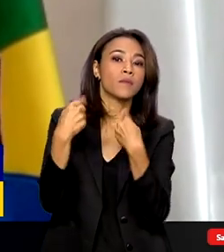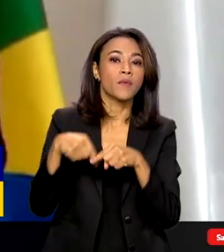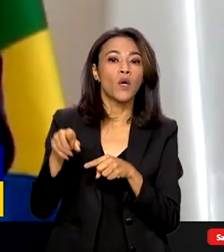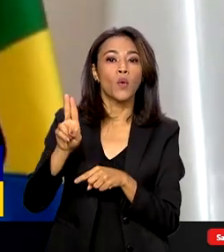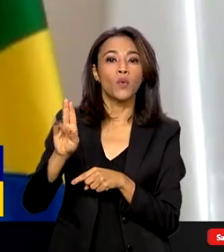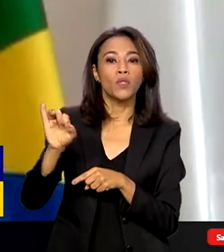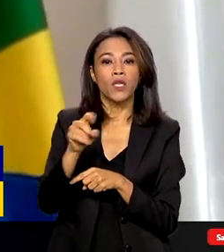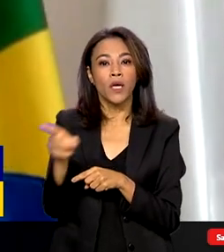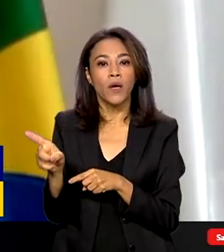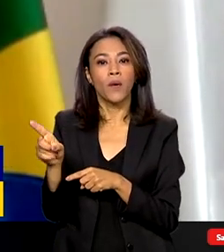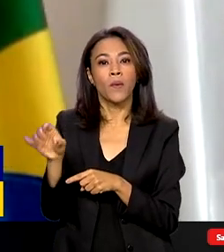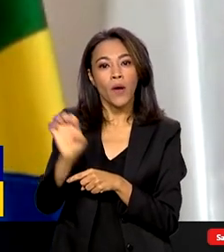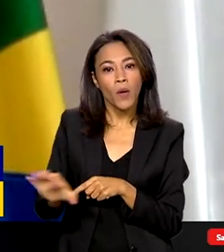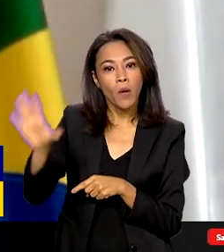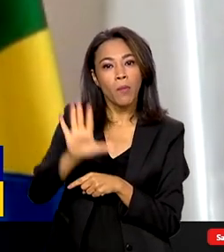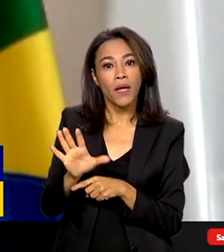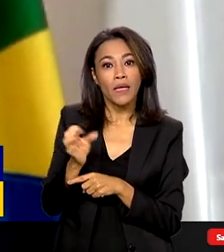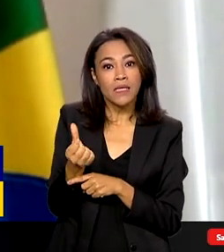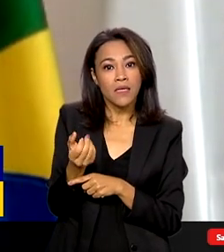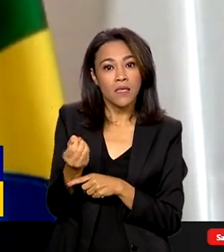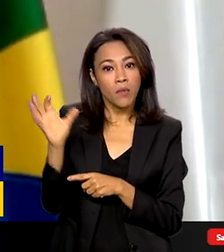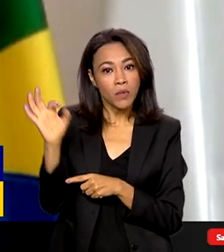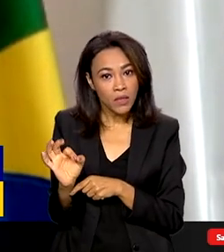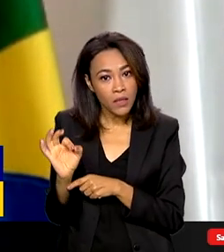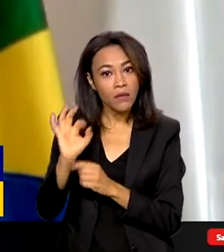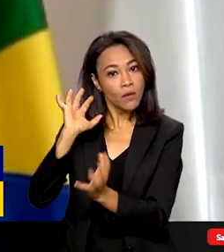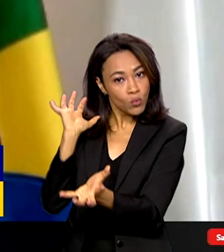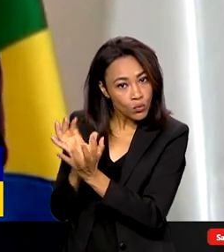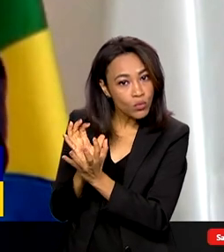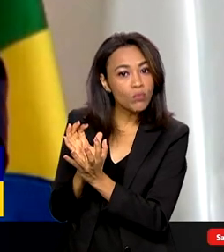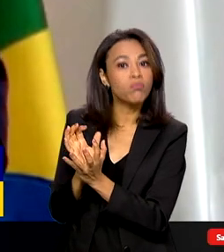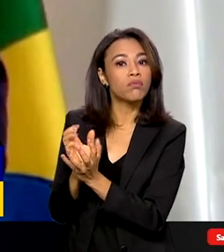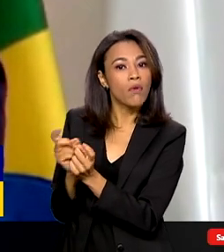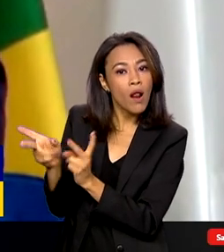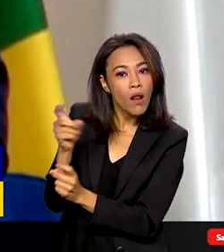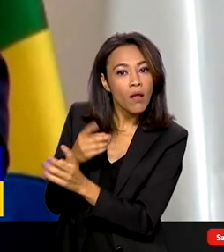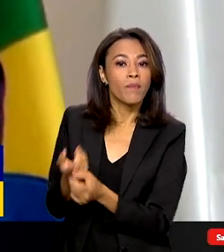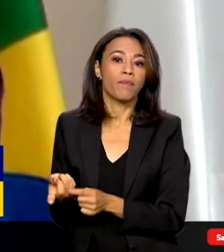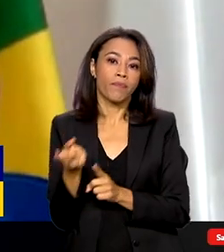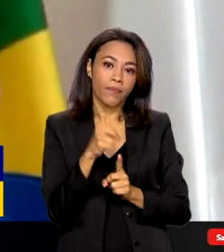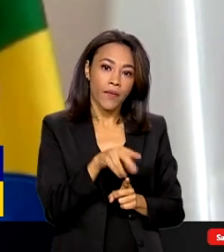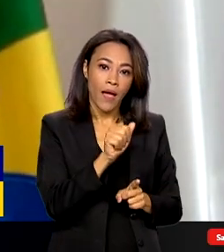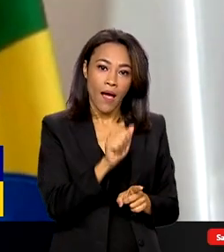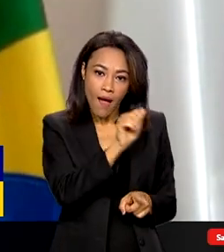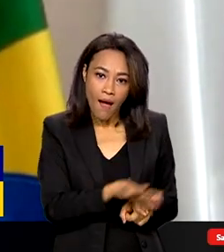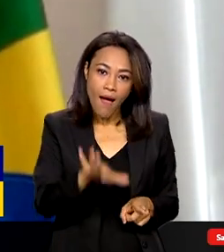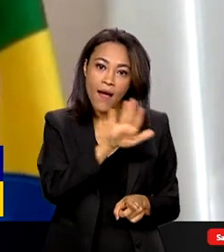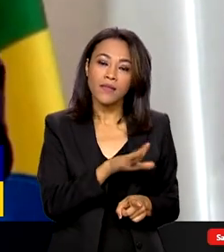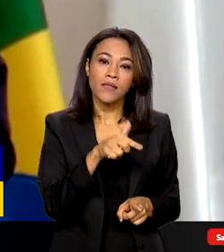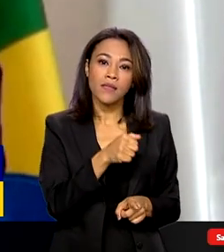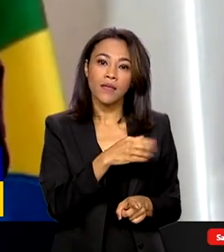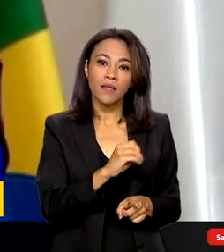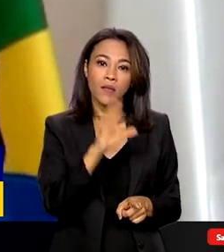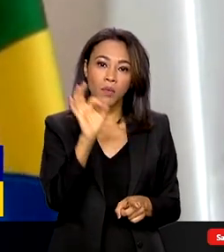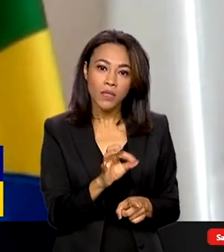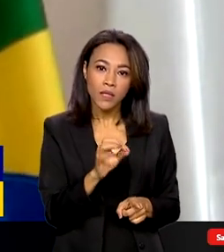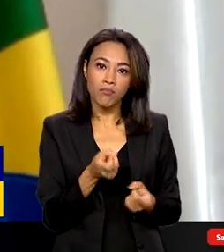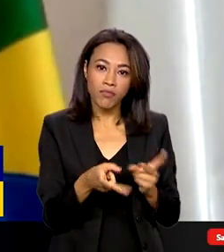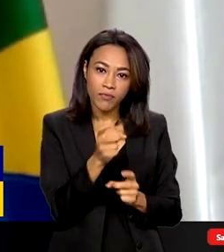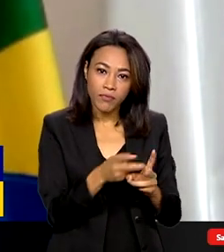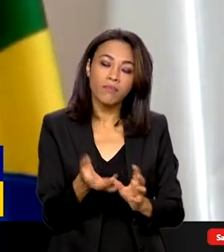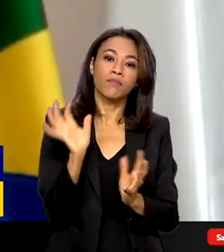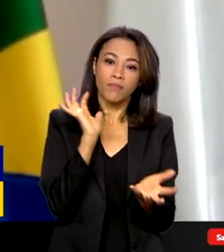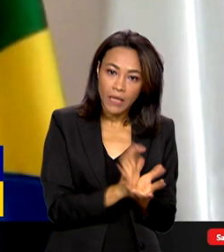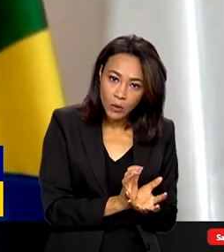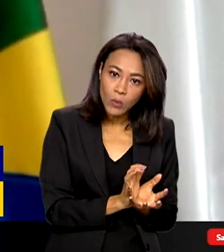60% do comércio é entre eles. ASEAN, 70% do comércio é entre eles. Na